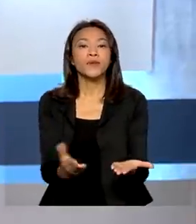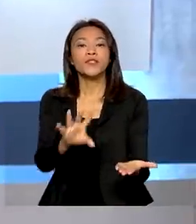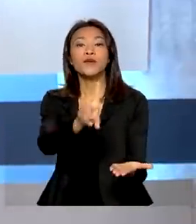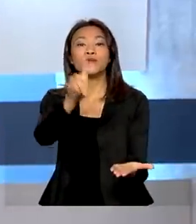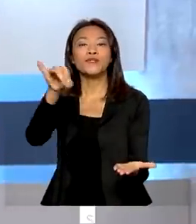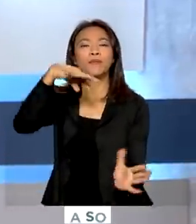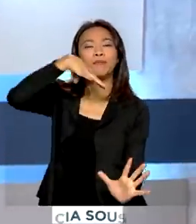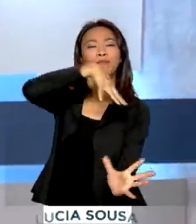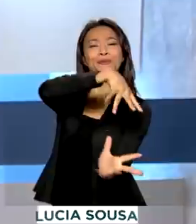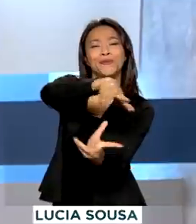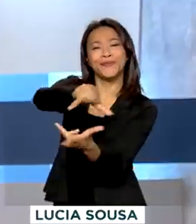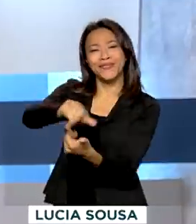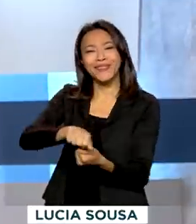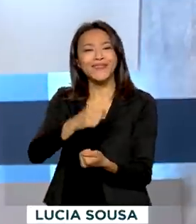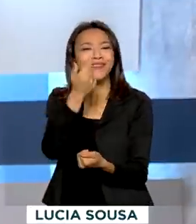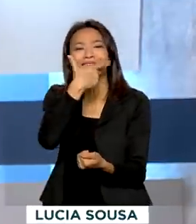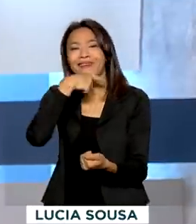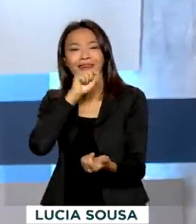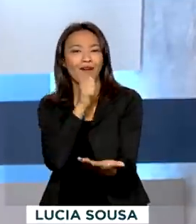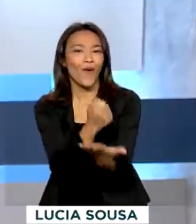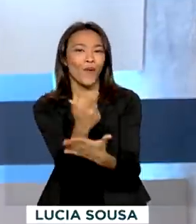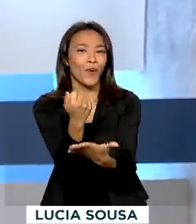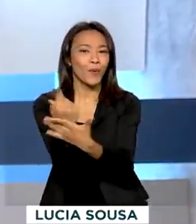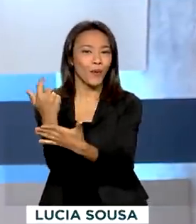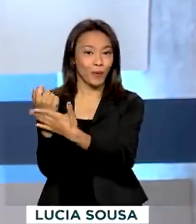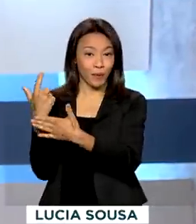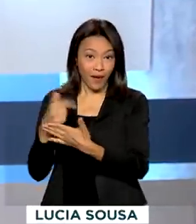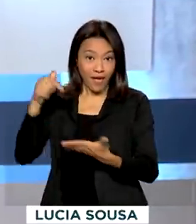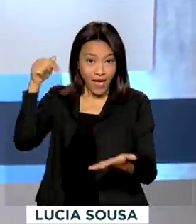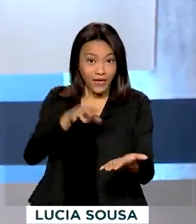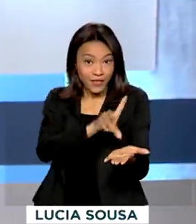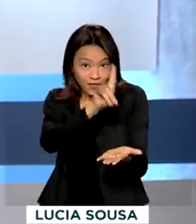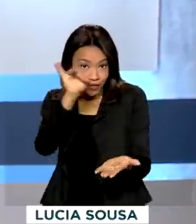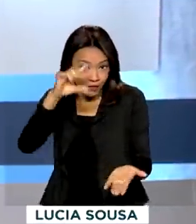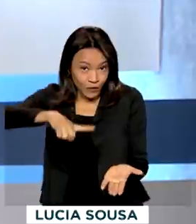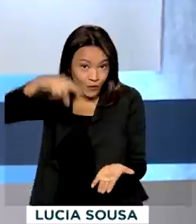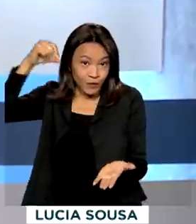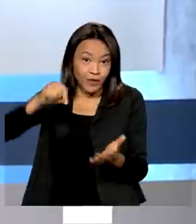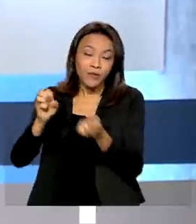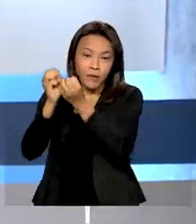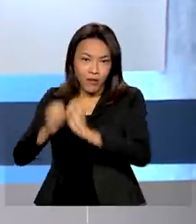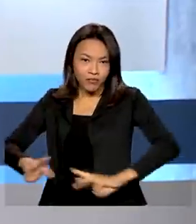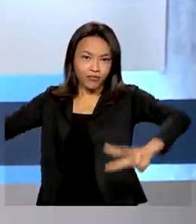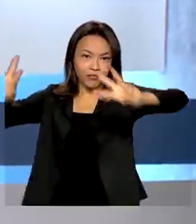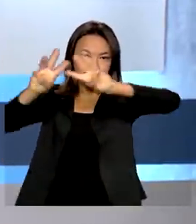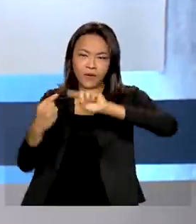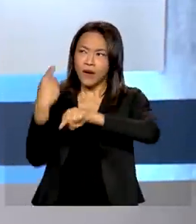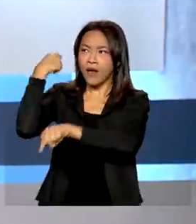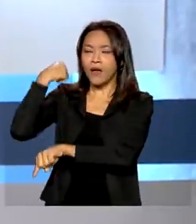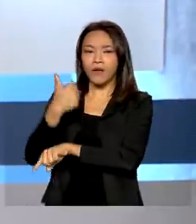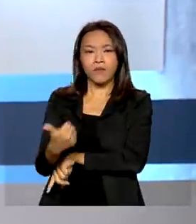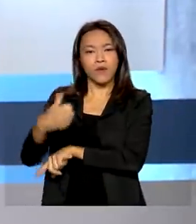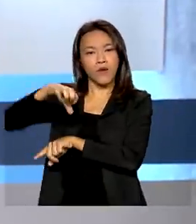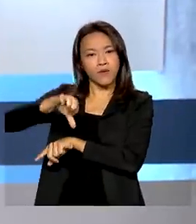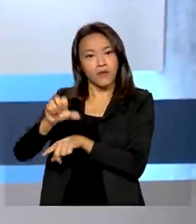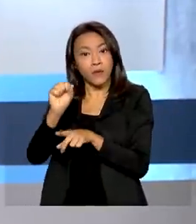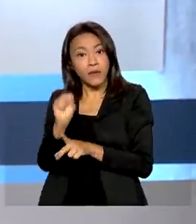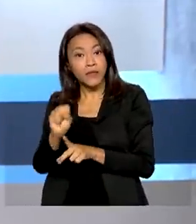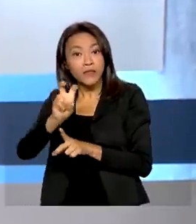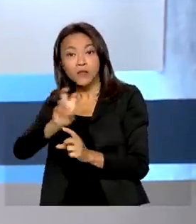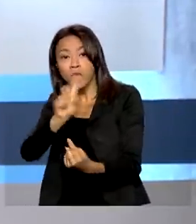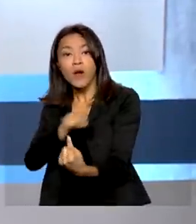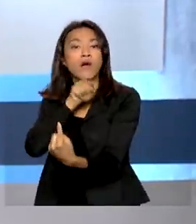mundial do consumidor. A data foi instituída pela Organização das Nações Unidas em 1985 para